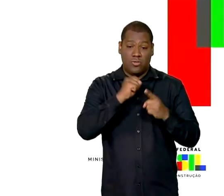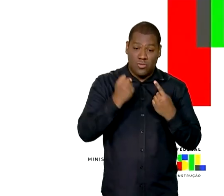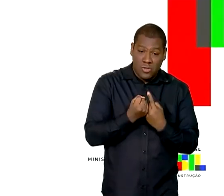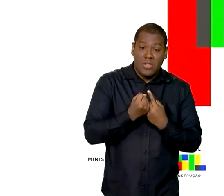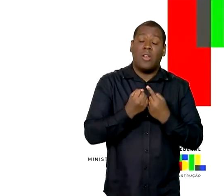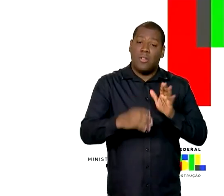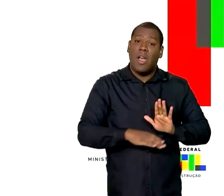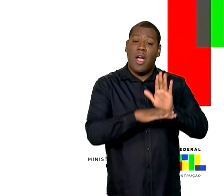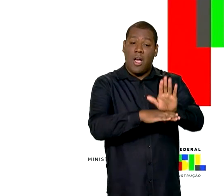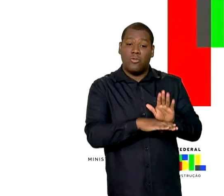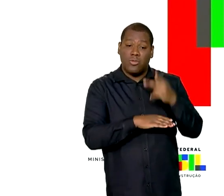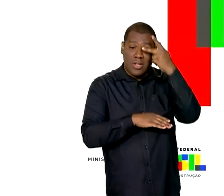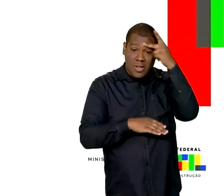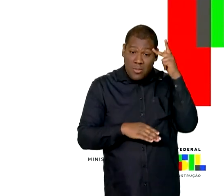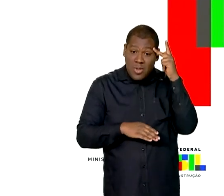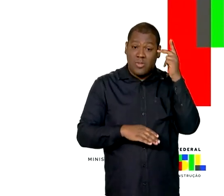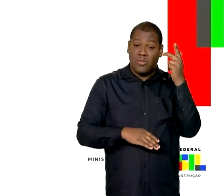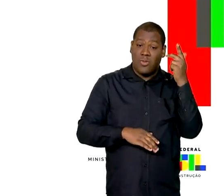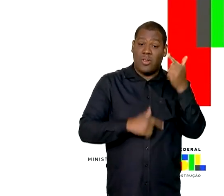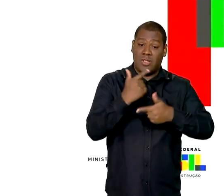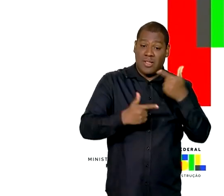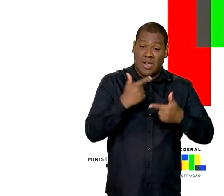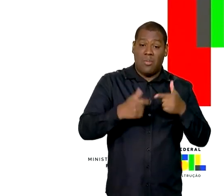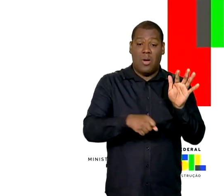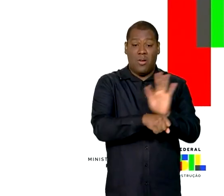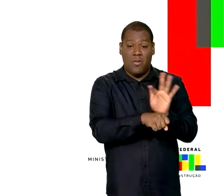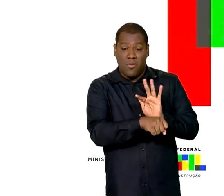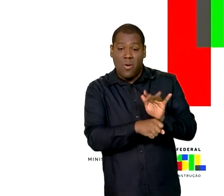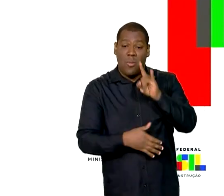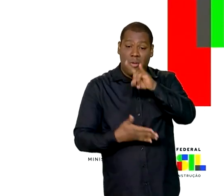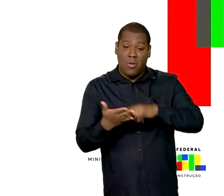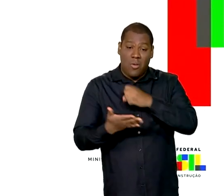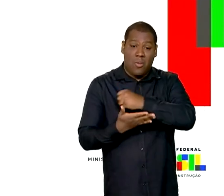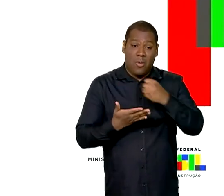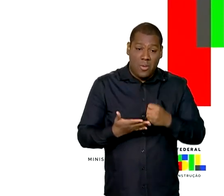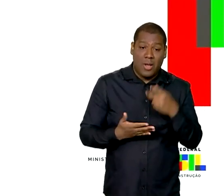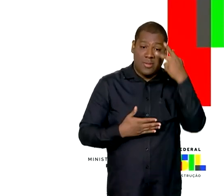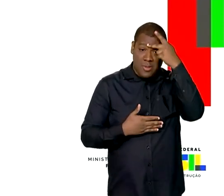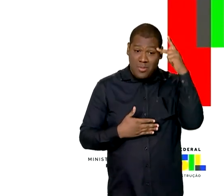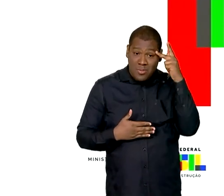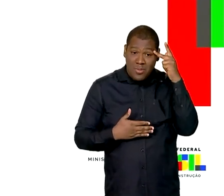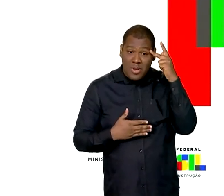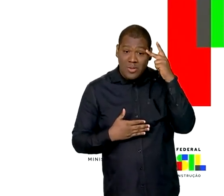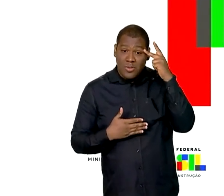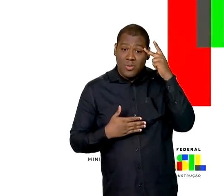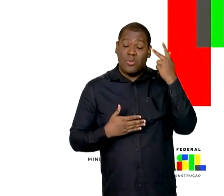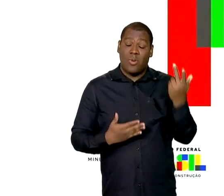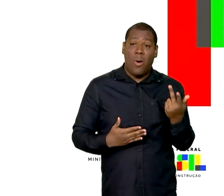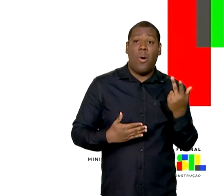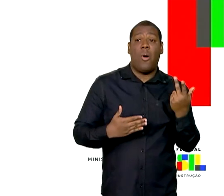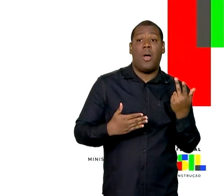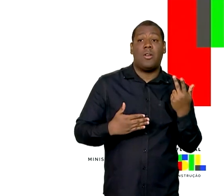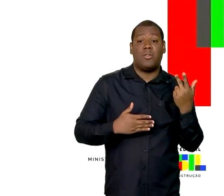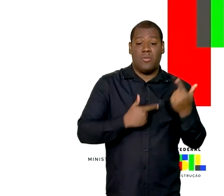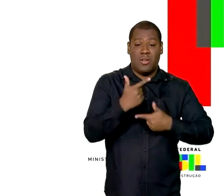municípios, as empresas e os produtores rurais. Portanto, é um conjunto amplo de medidas,